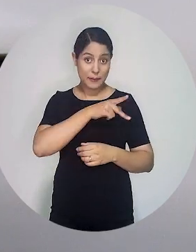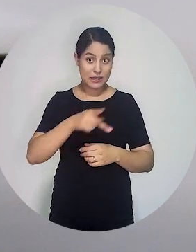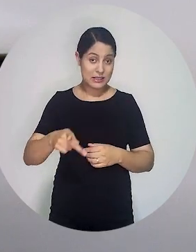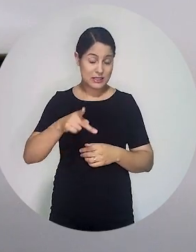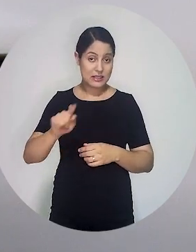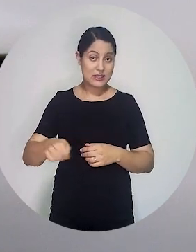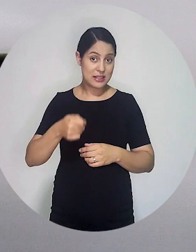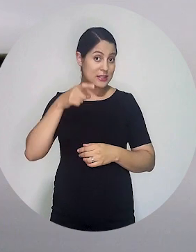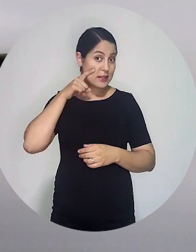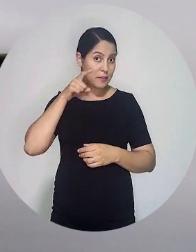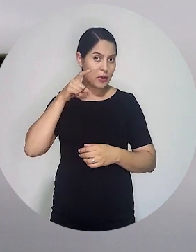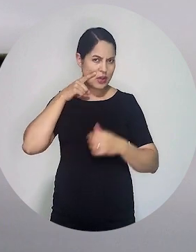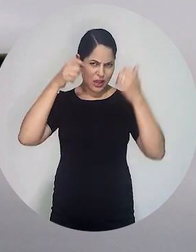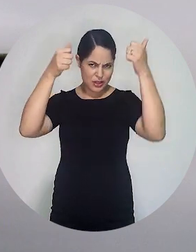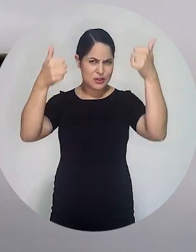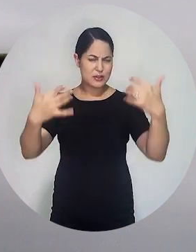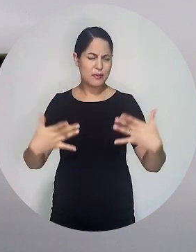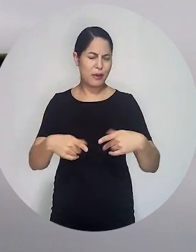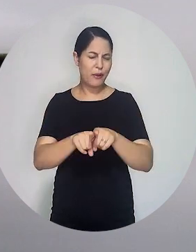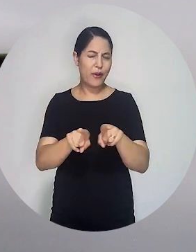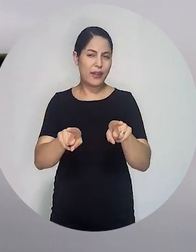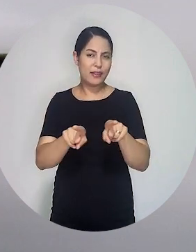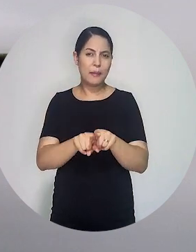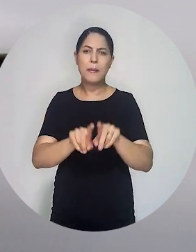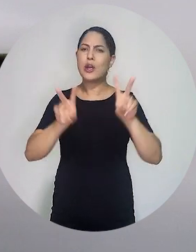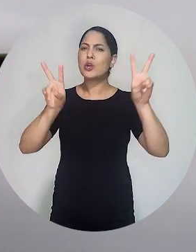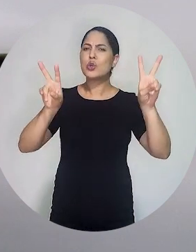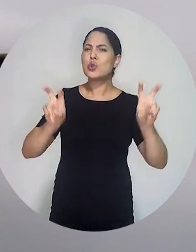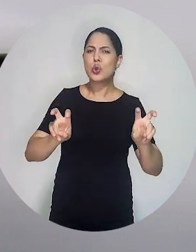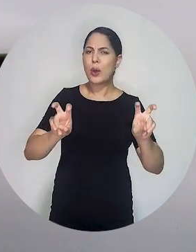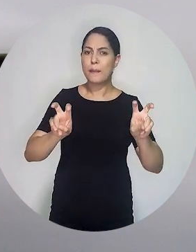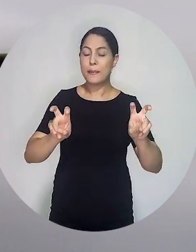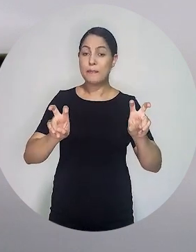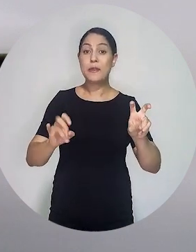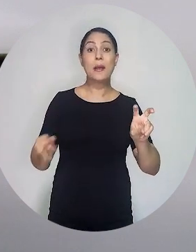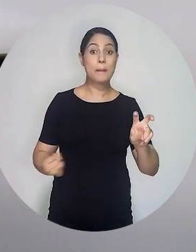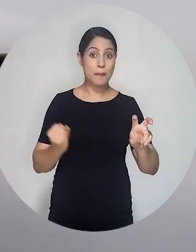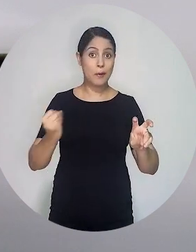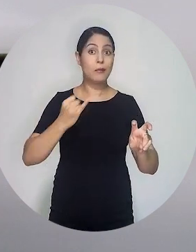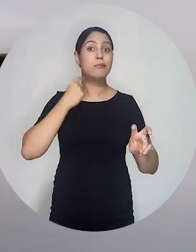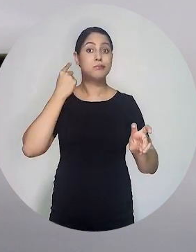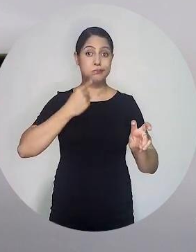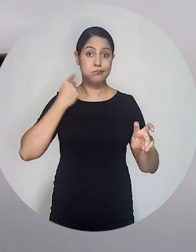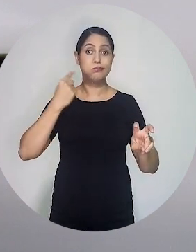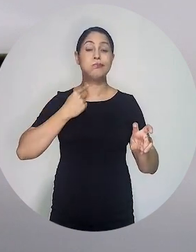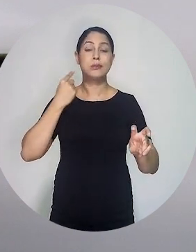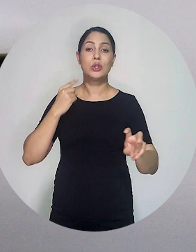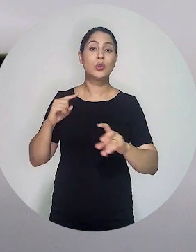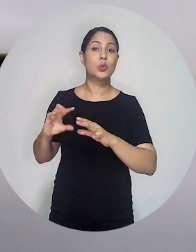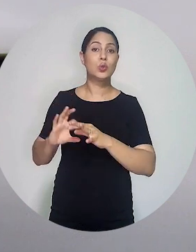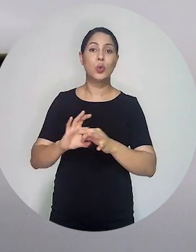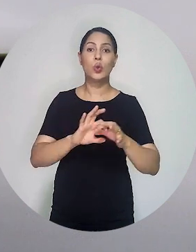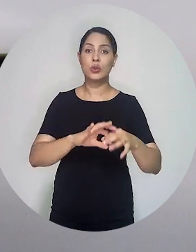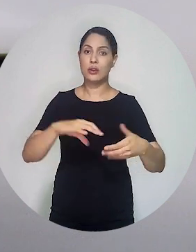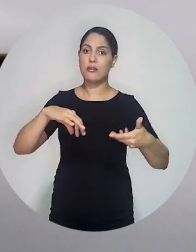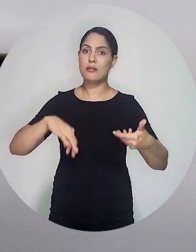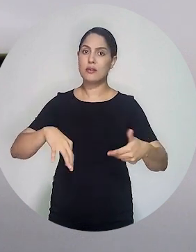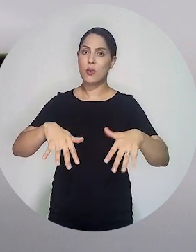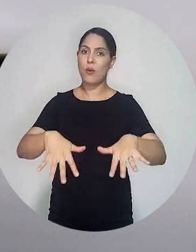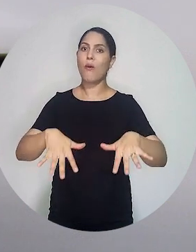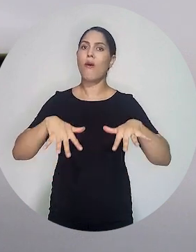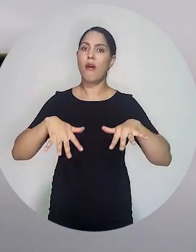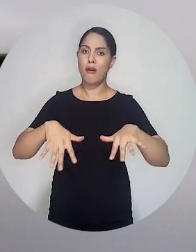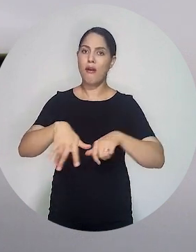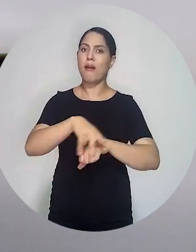participação, Simonetti falou ainda sobre a importância da união em torno de temas de relevância para a advocacia em